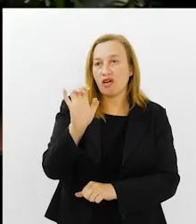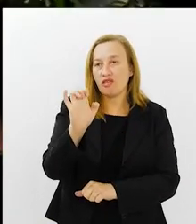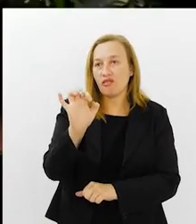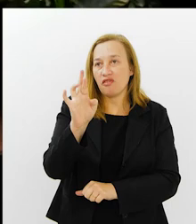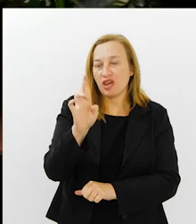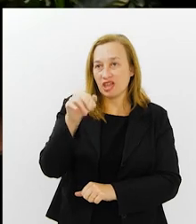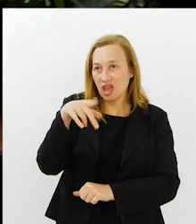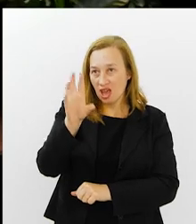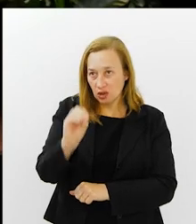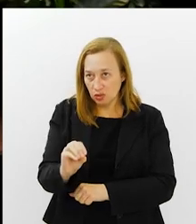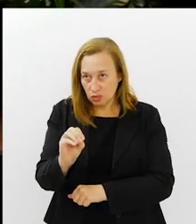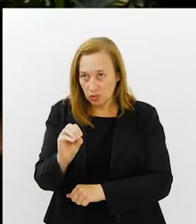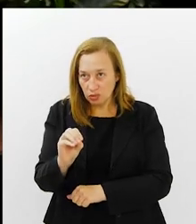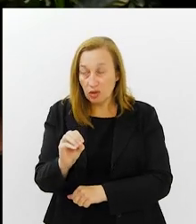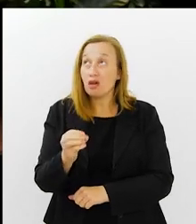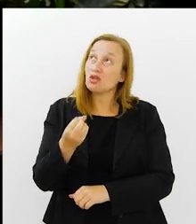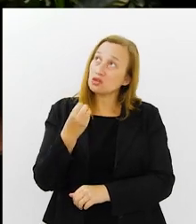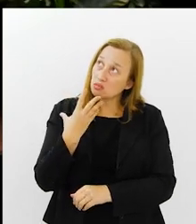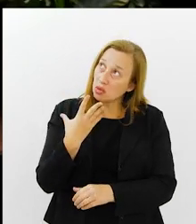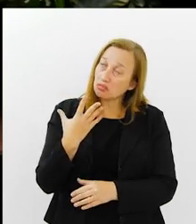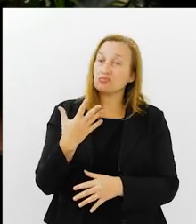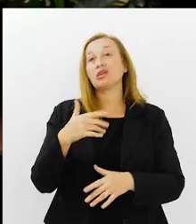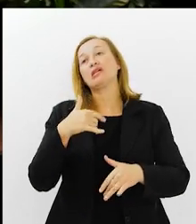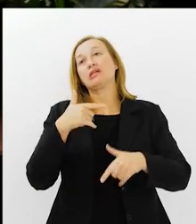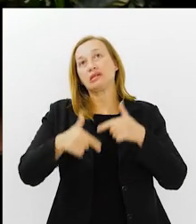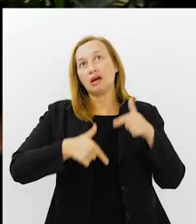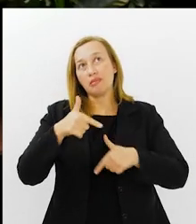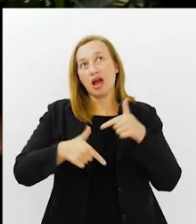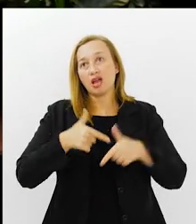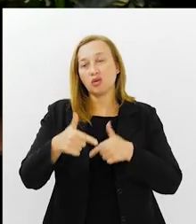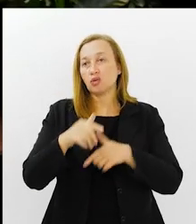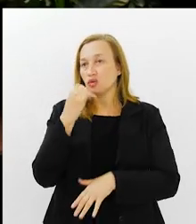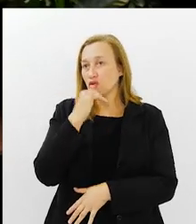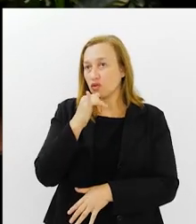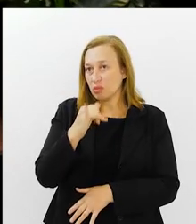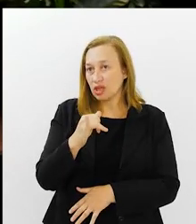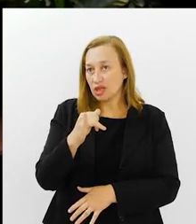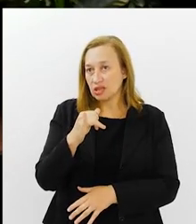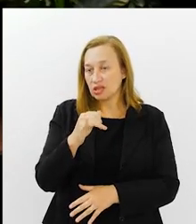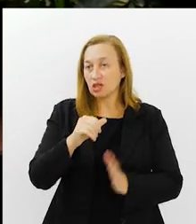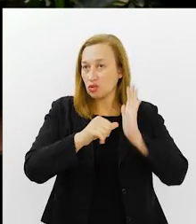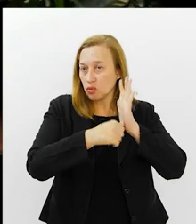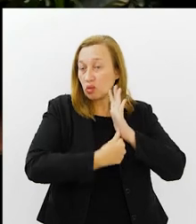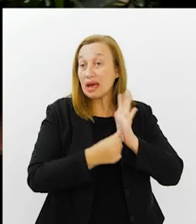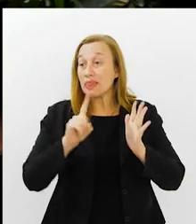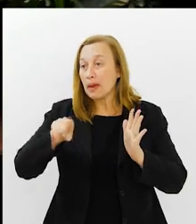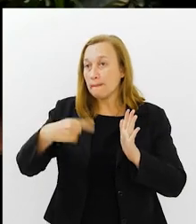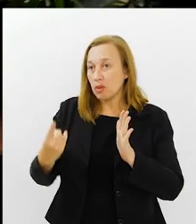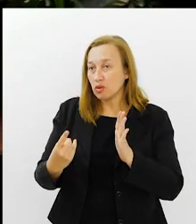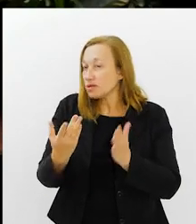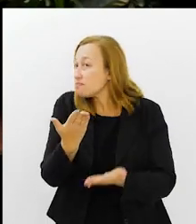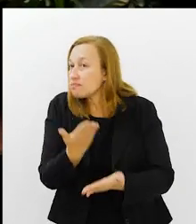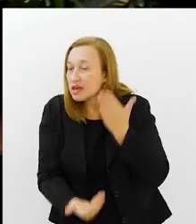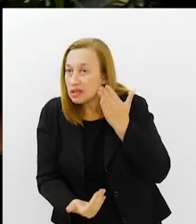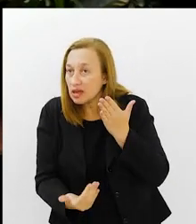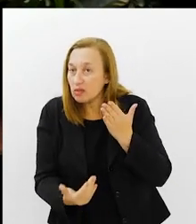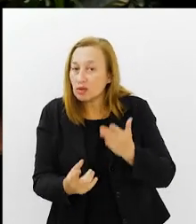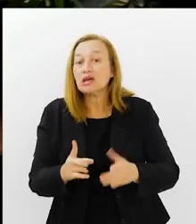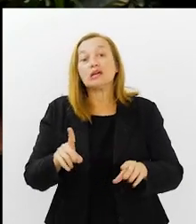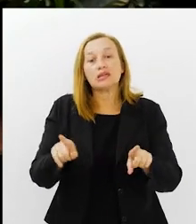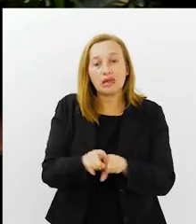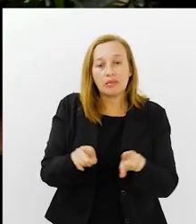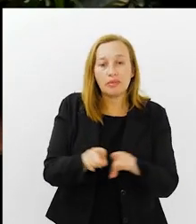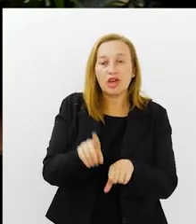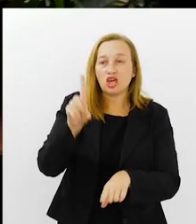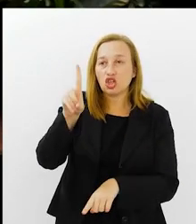O Fernando Diniz fez um bom trabalho do Fluminense, depois caiu. E aí a seleção continuou caindo. Está aí o Dorival,